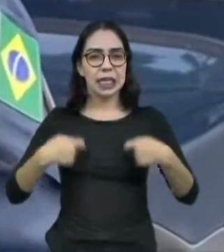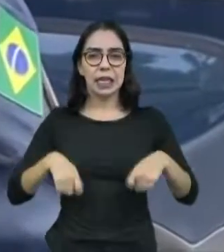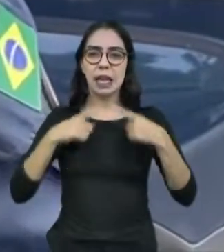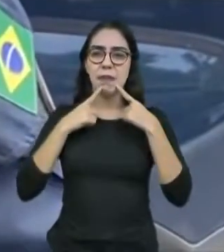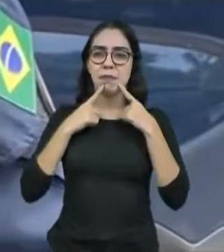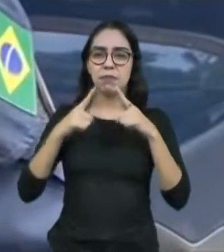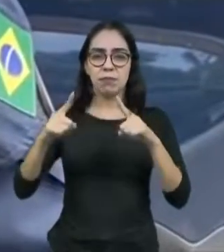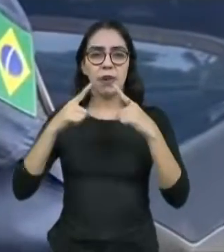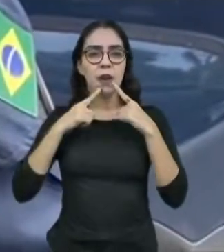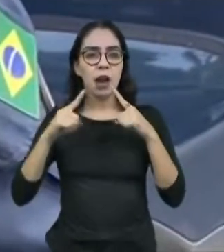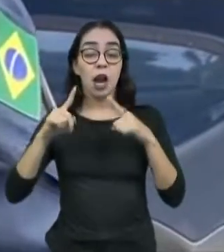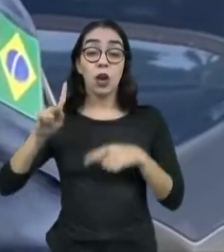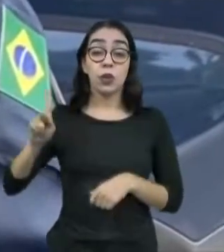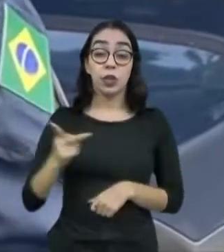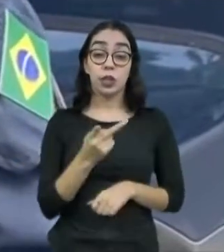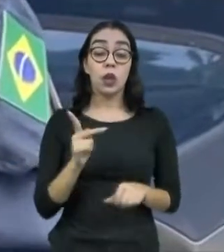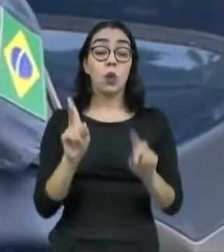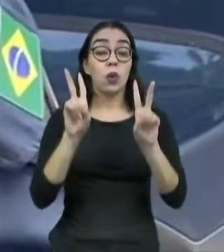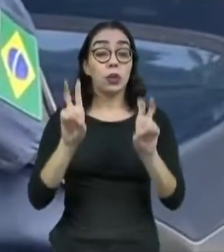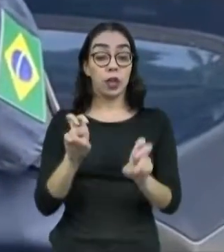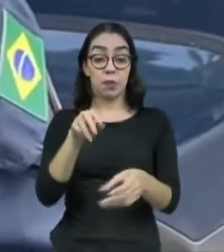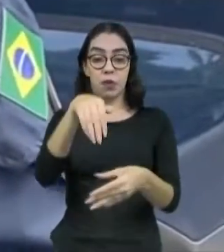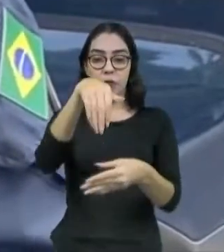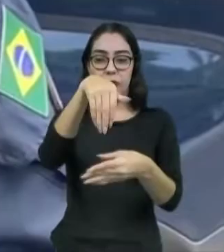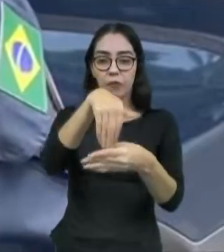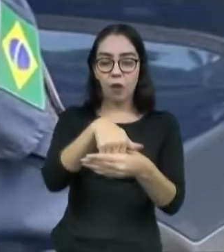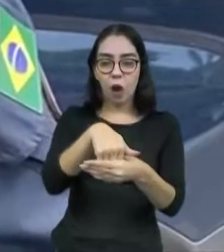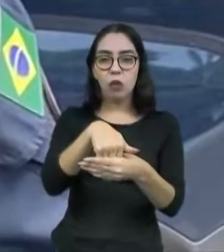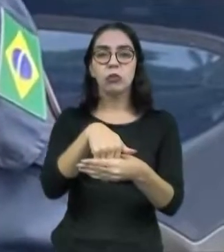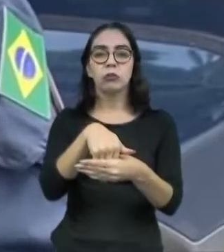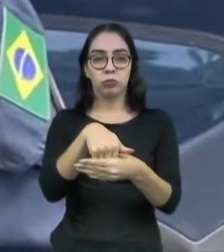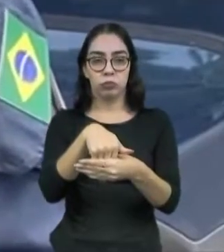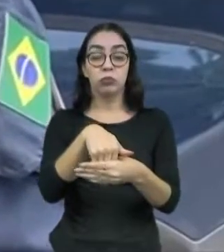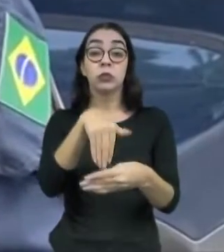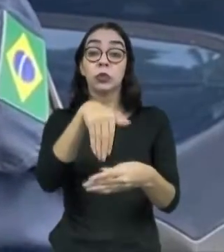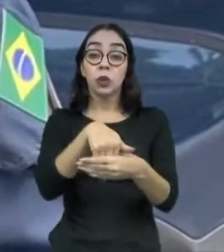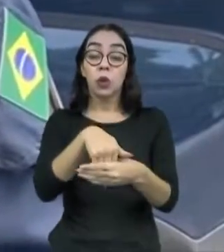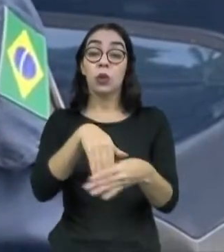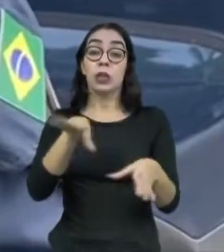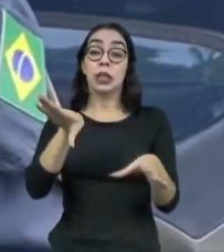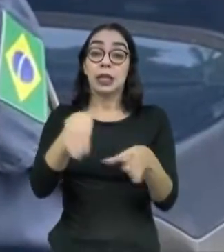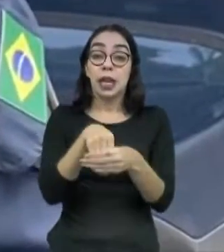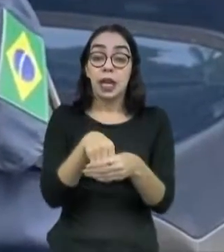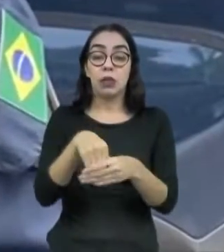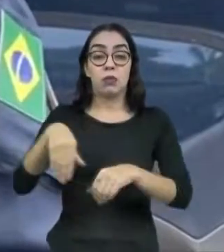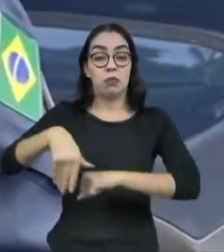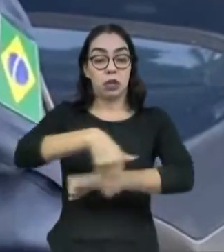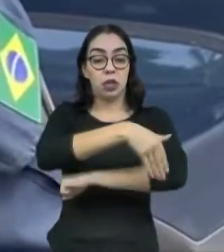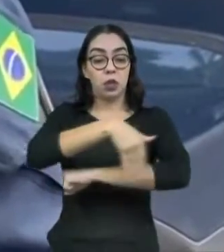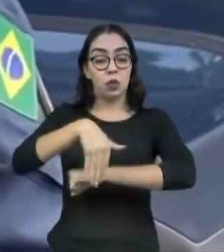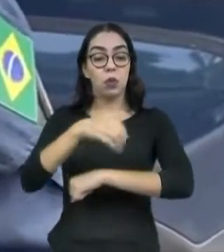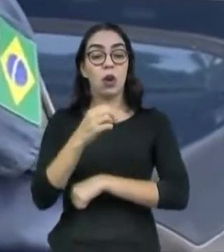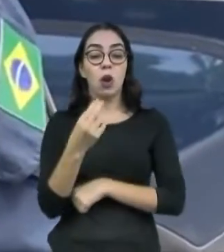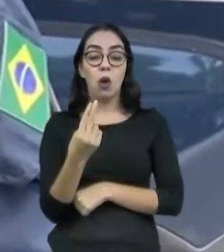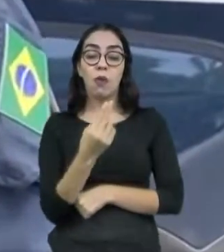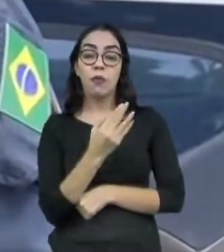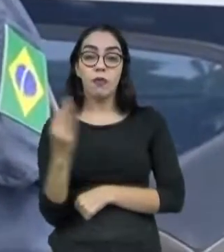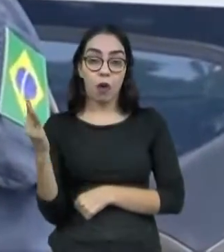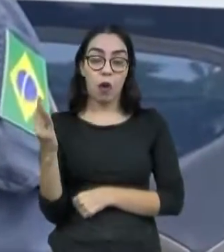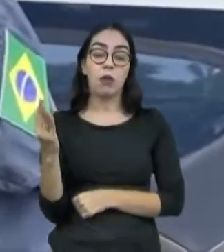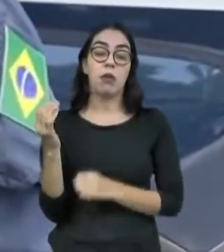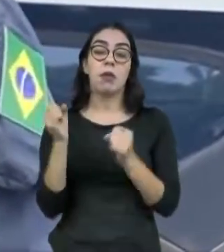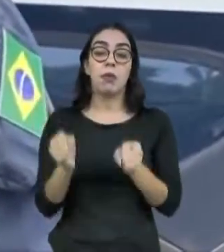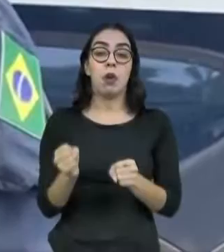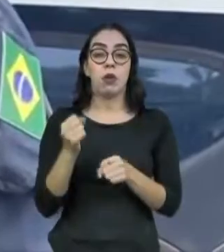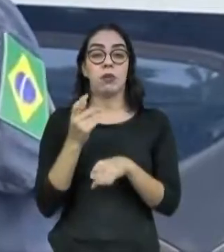relacionado a crime eleitoral, seja esse crime ocorrido dentro ou fora da rodovia, você pode contar com o número 191, que